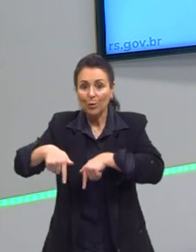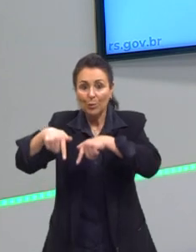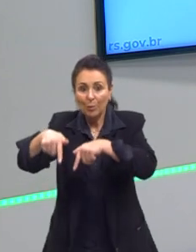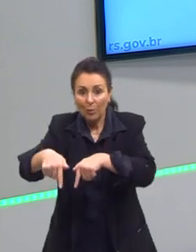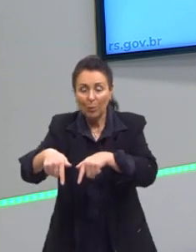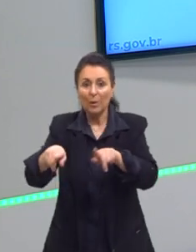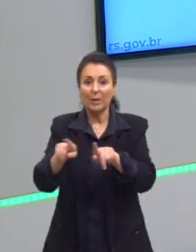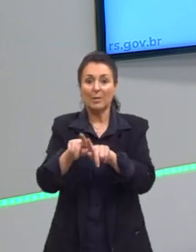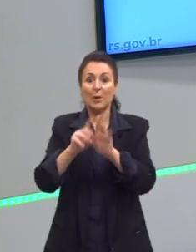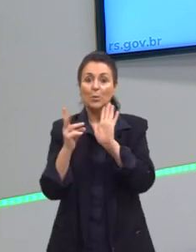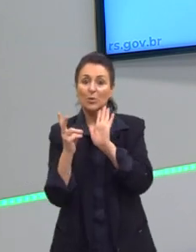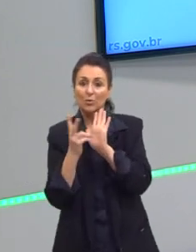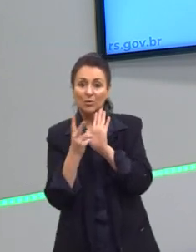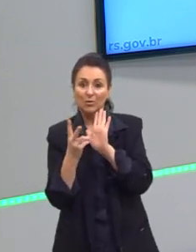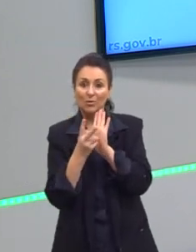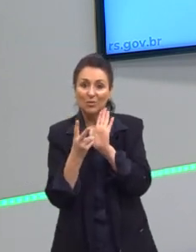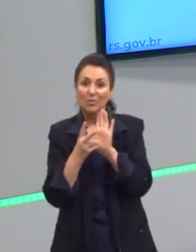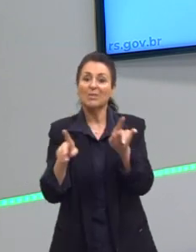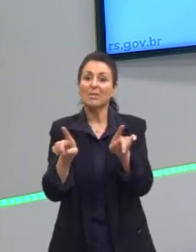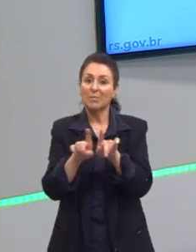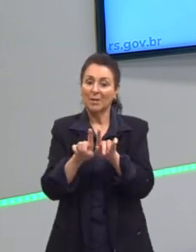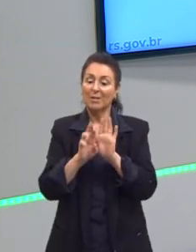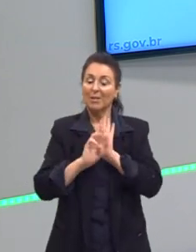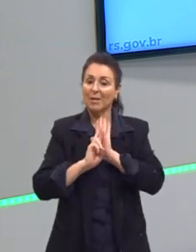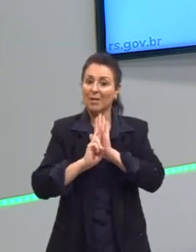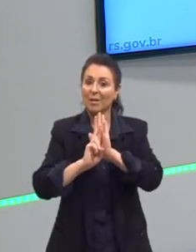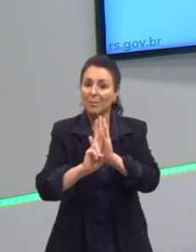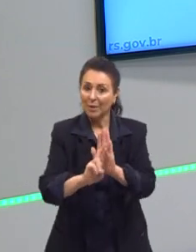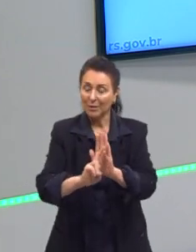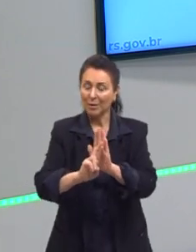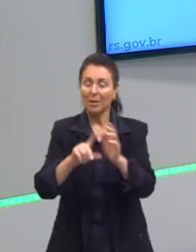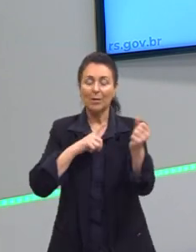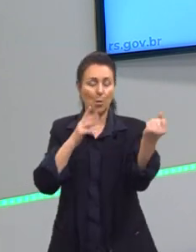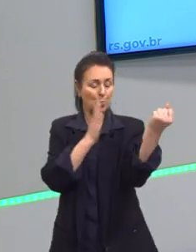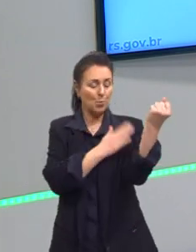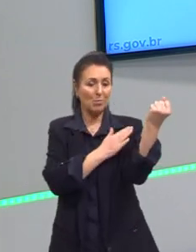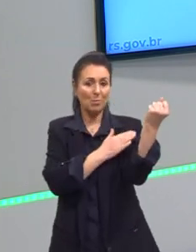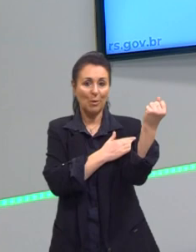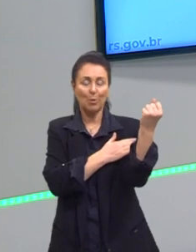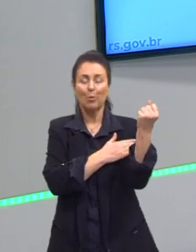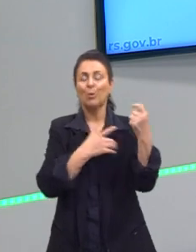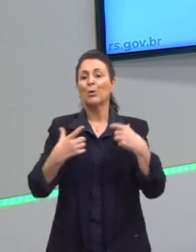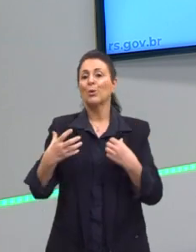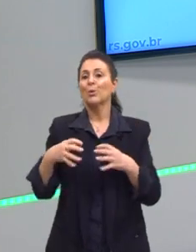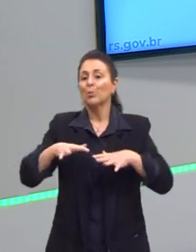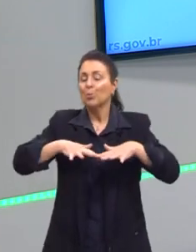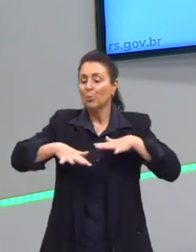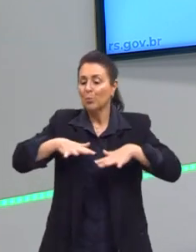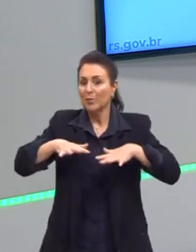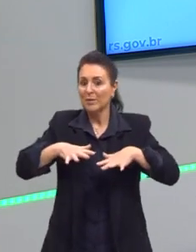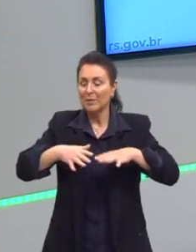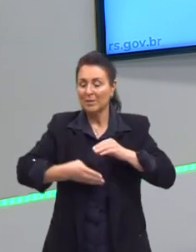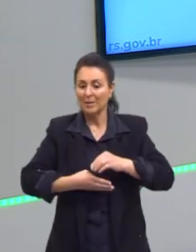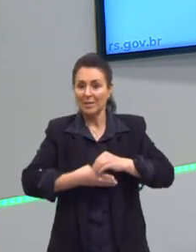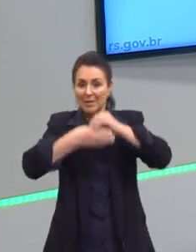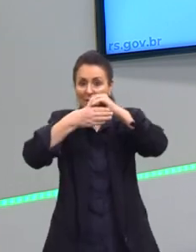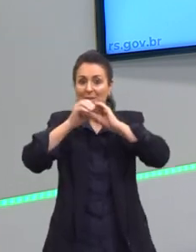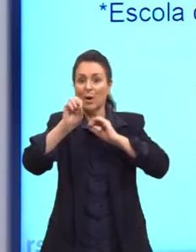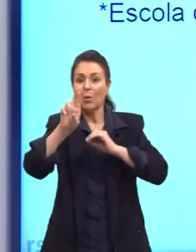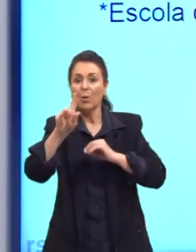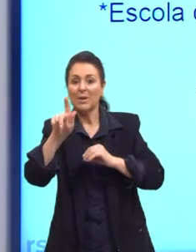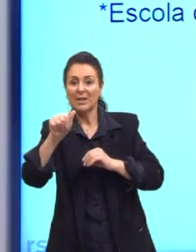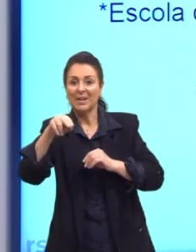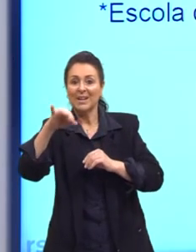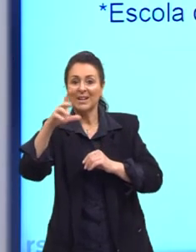que, atualmente, eles representam o empoderamento desses movimentos nessa liderança orgânica em relação aos seus